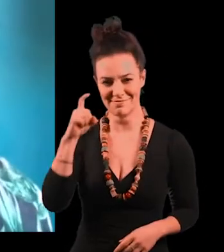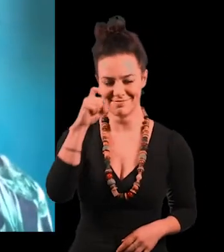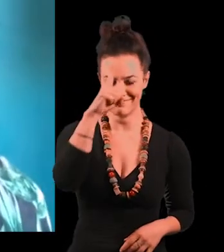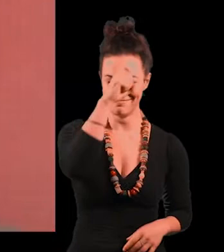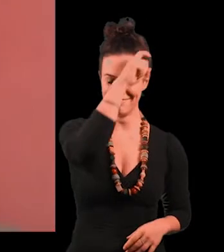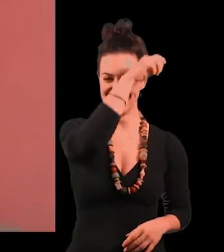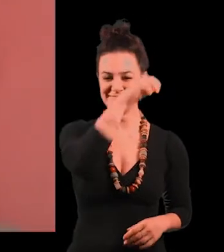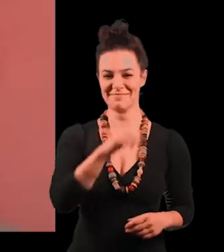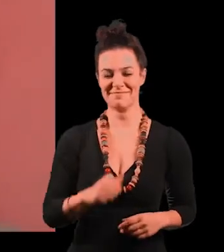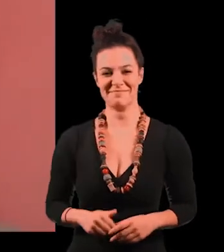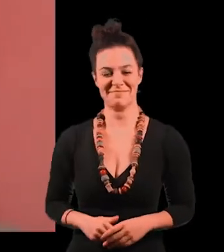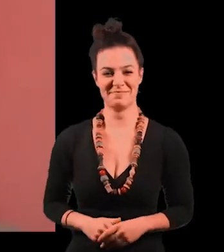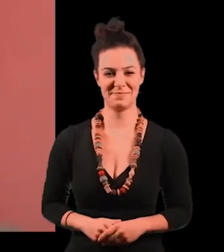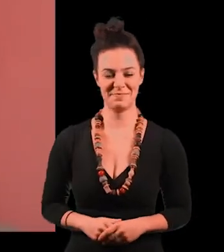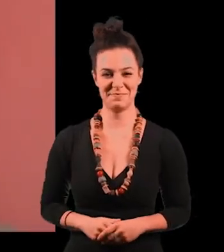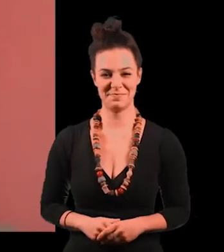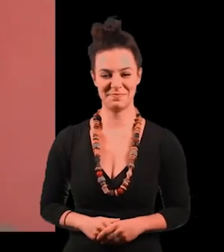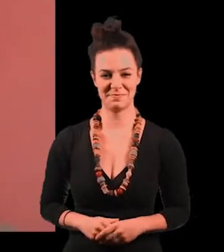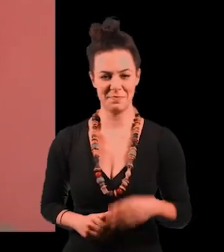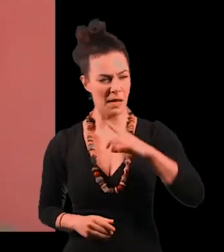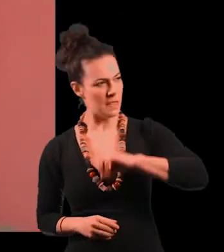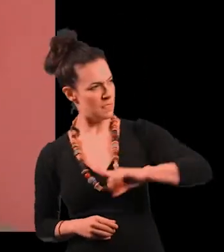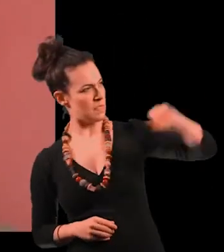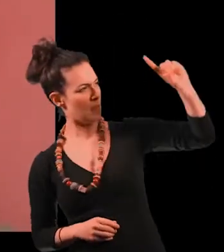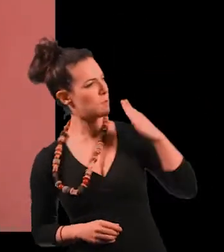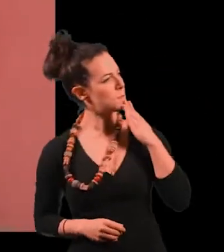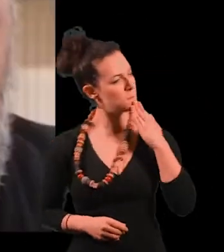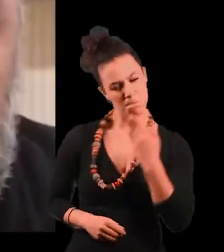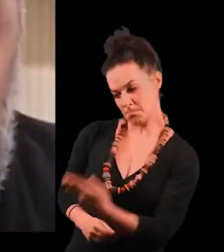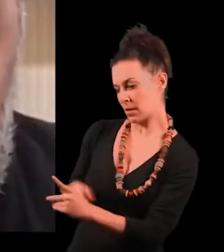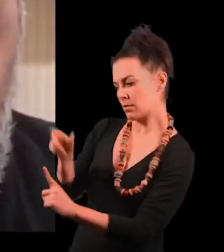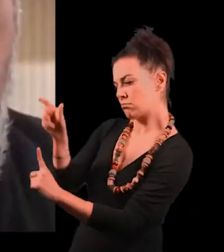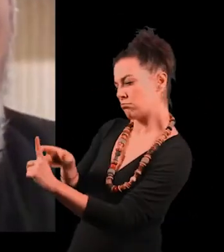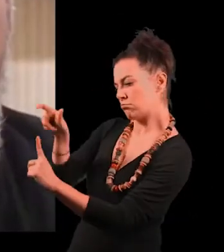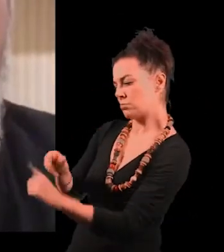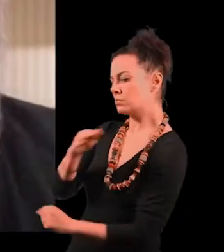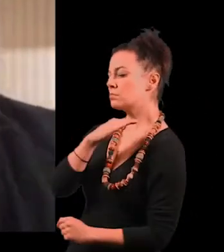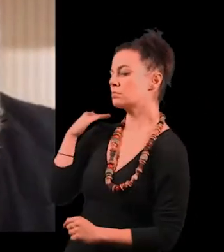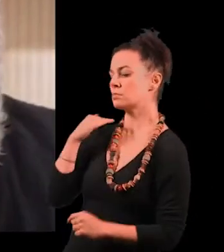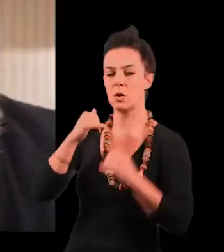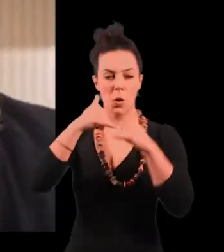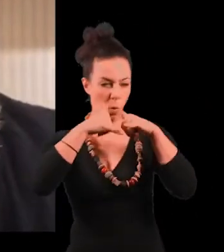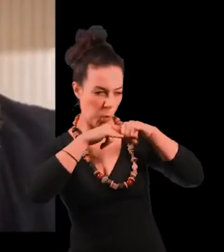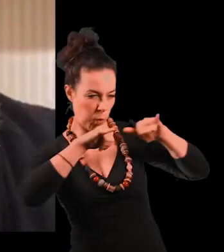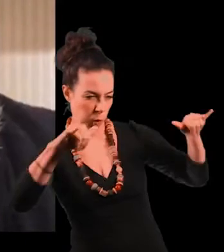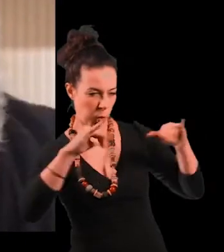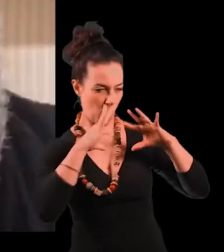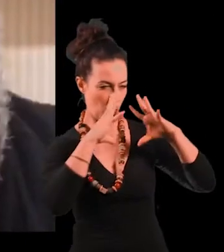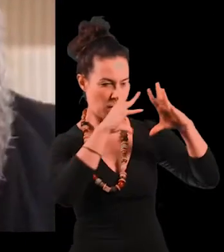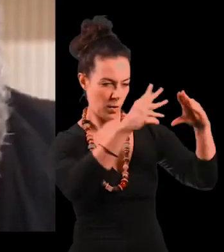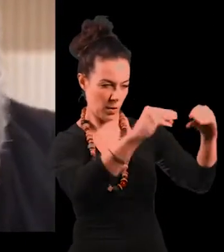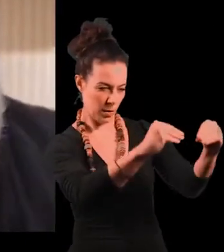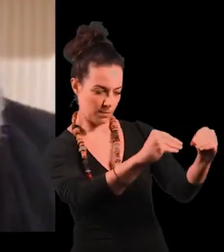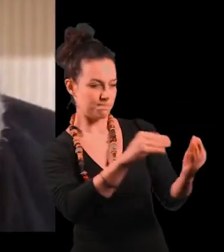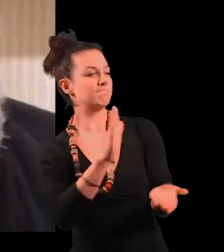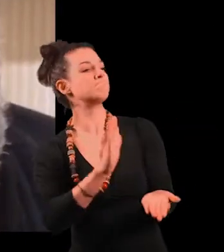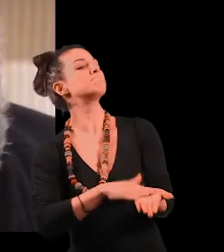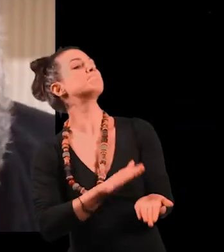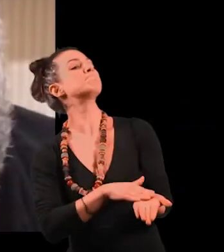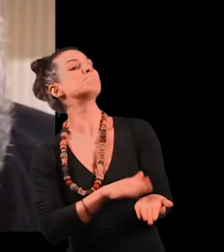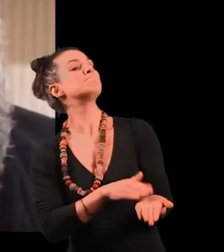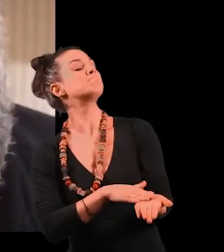Em que Deus pede para a morte falar com todo mundo. Pede uma inesperada prestação de contas e um